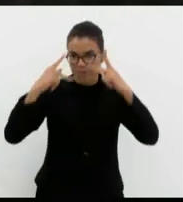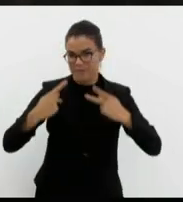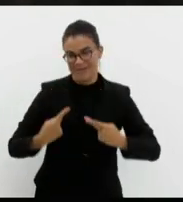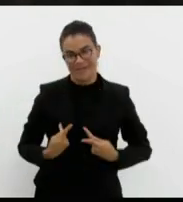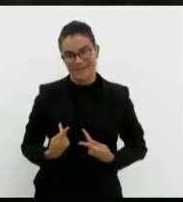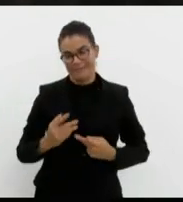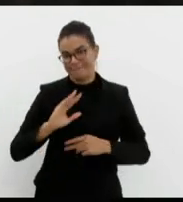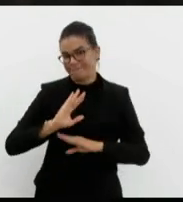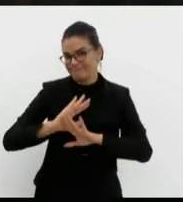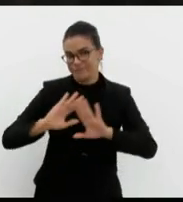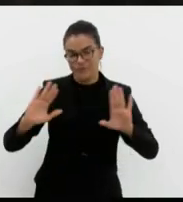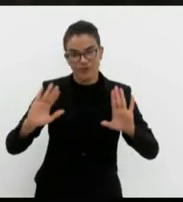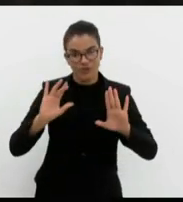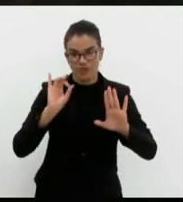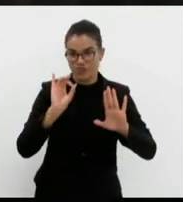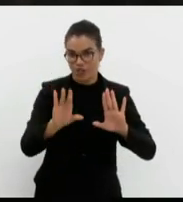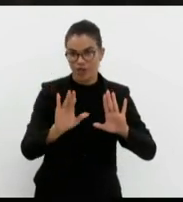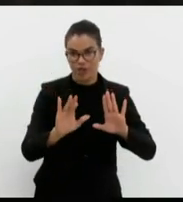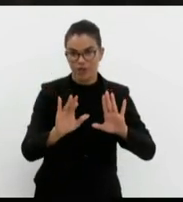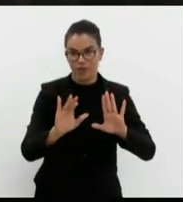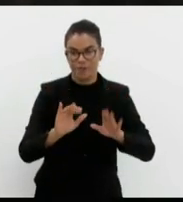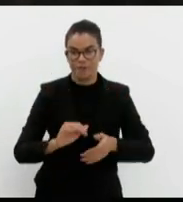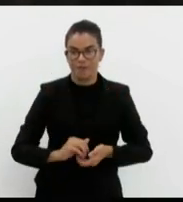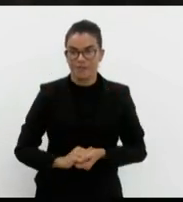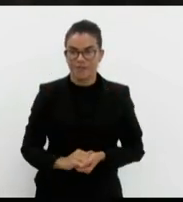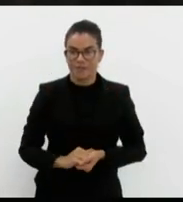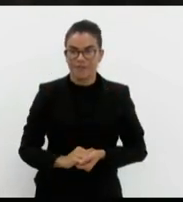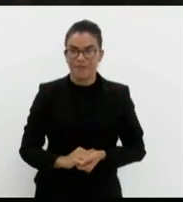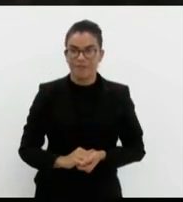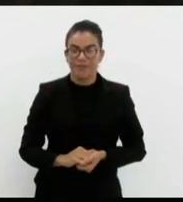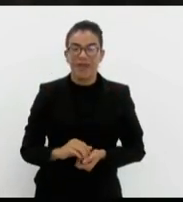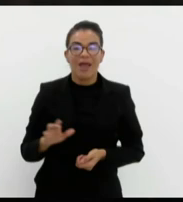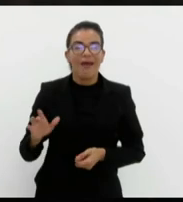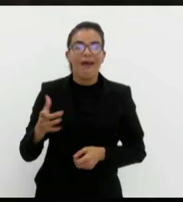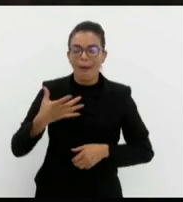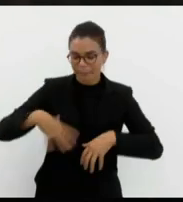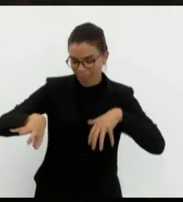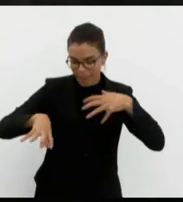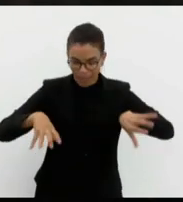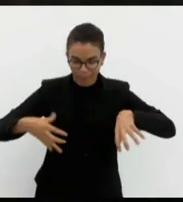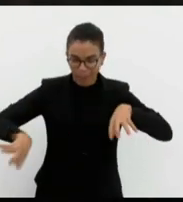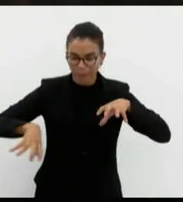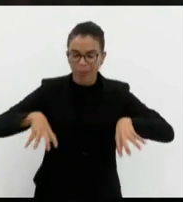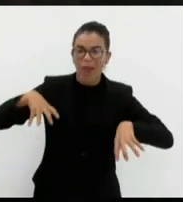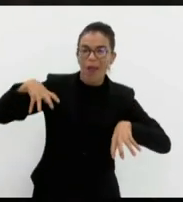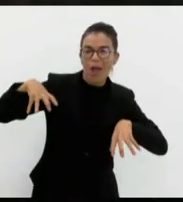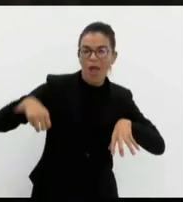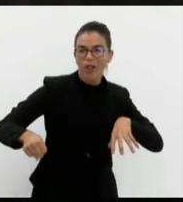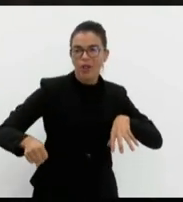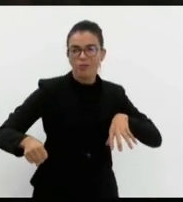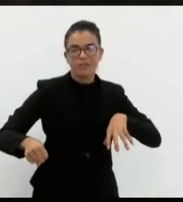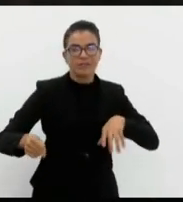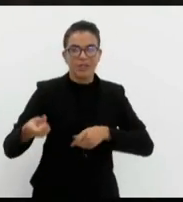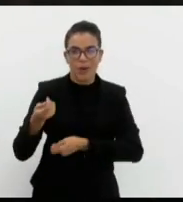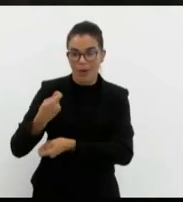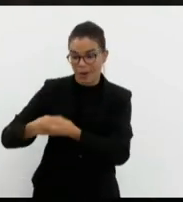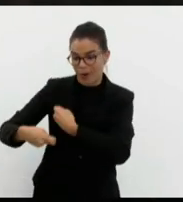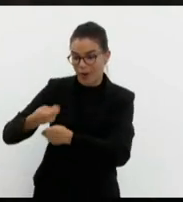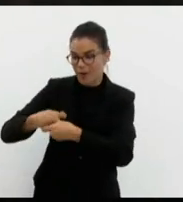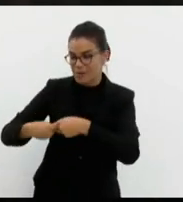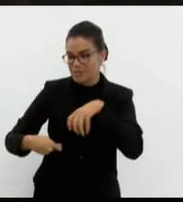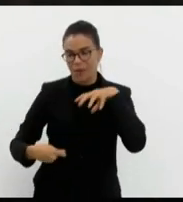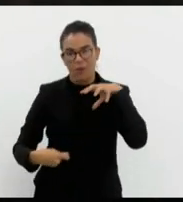O resto é invenção para dominações econômicas, para